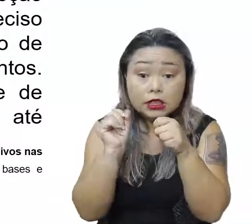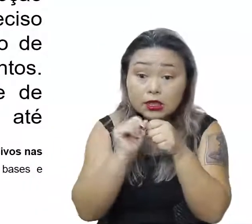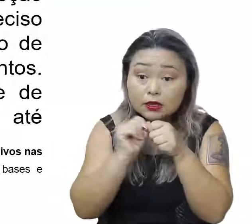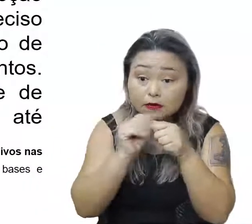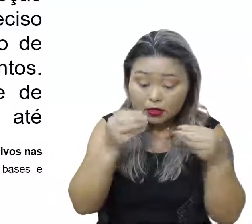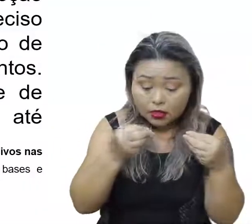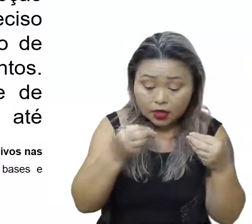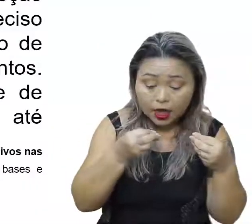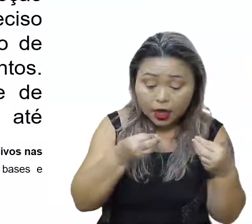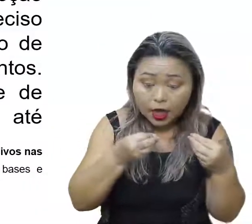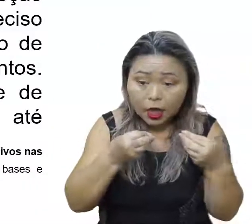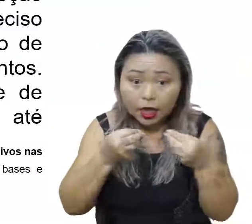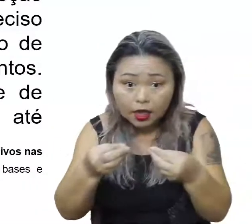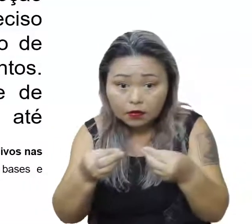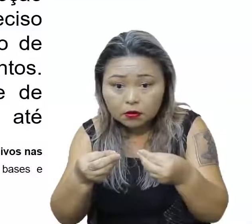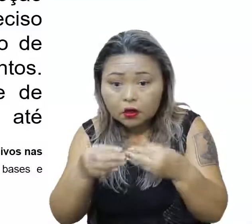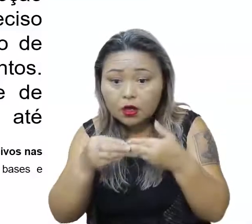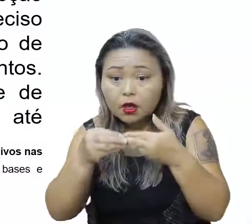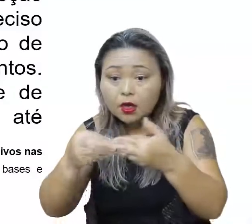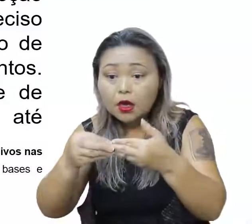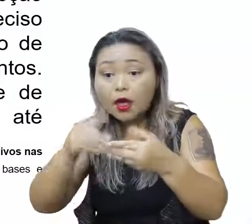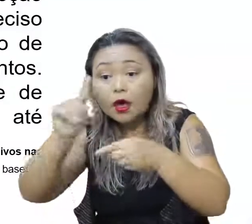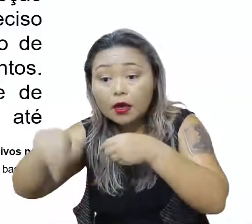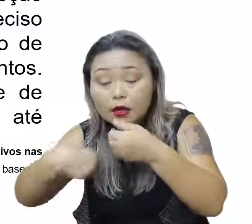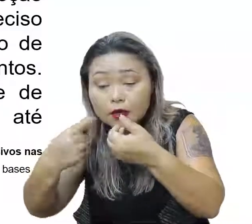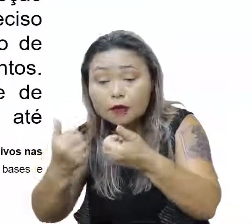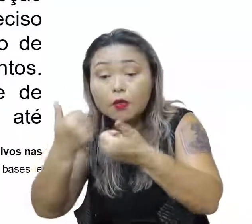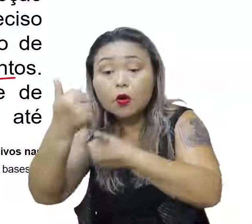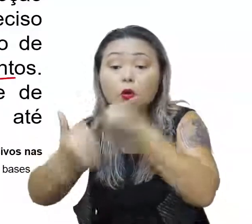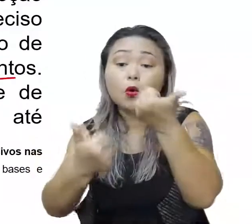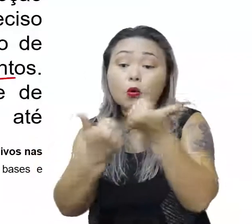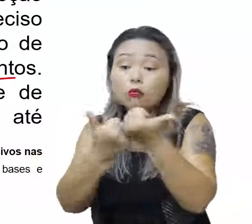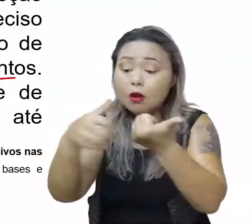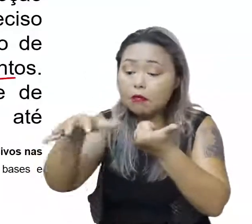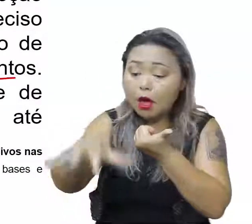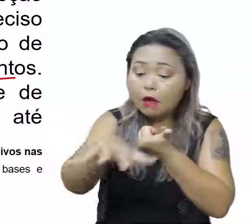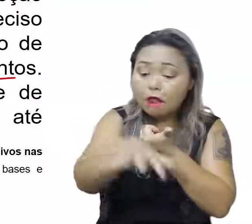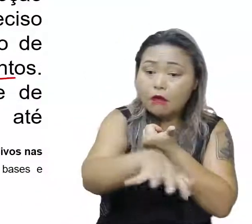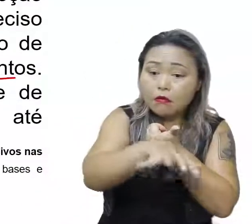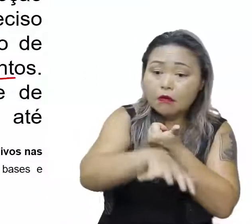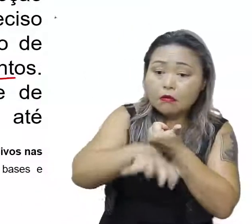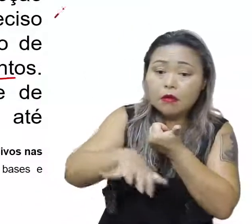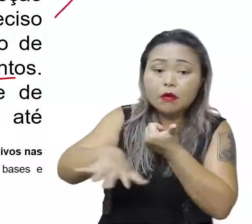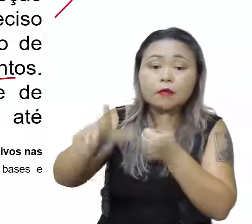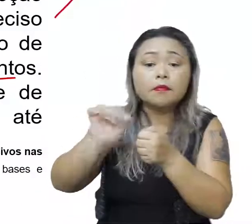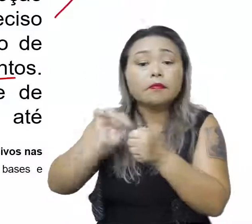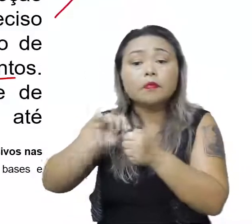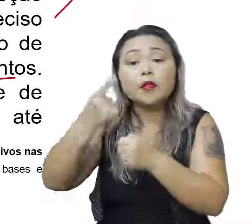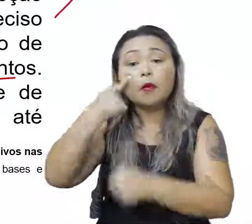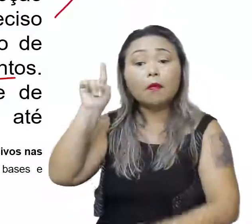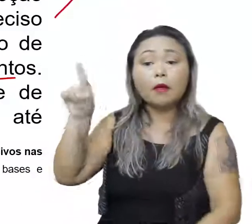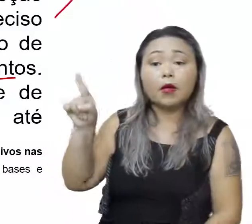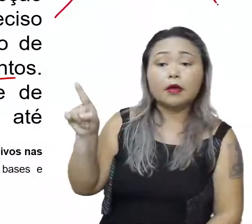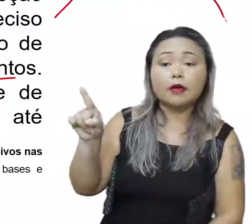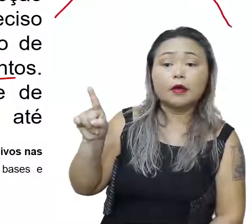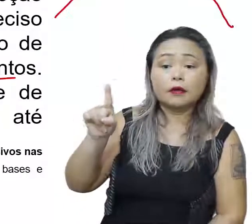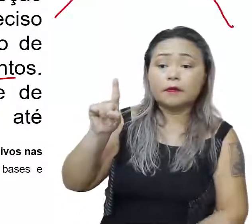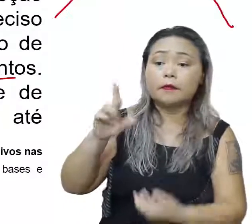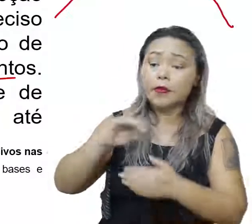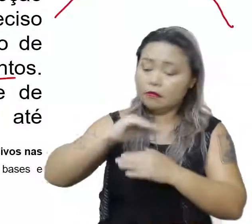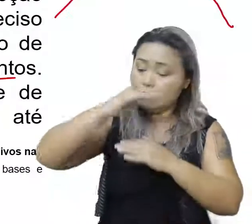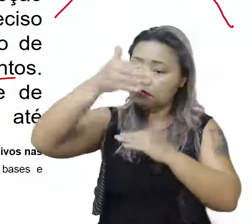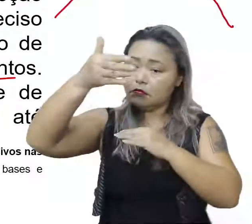transporte e deposição dos sedimentos, ok? Portanto, você pensa nisso aqui, parte